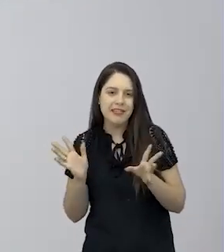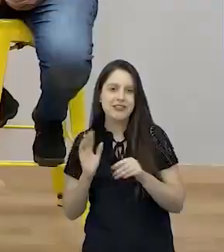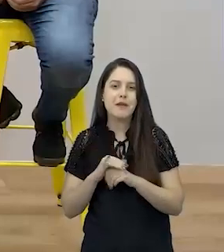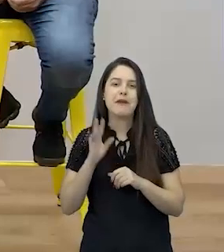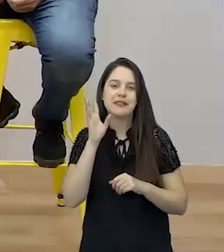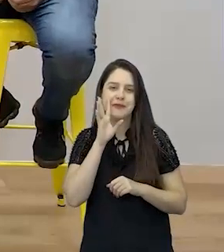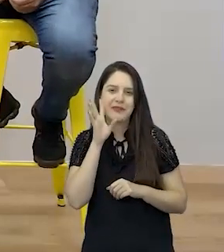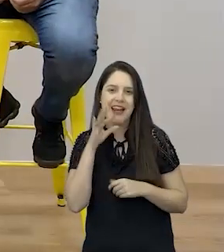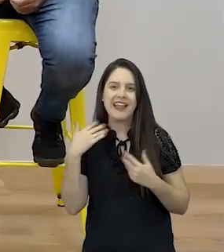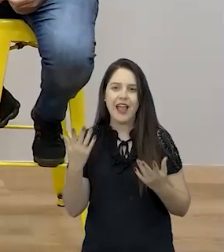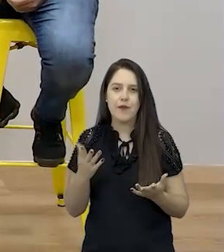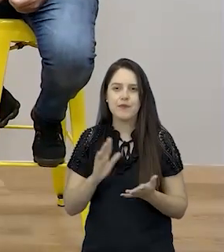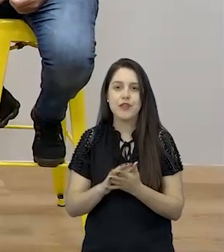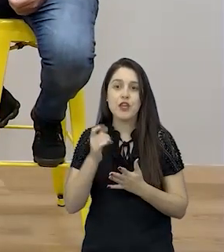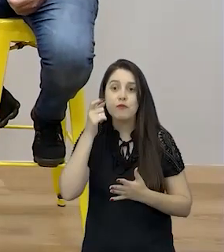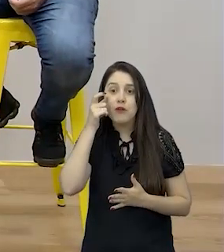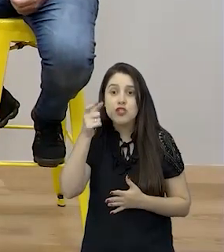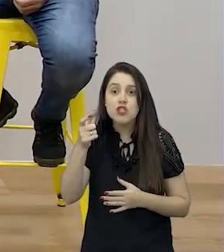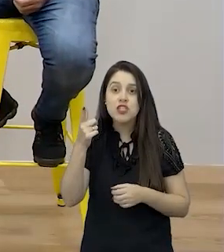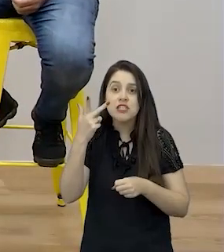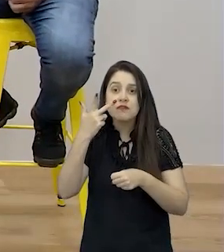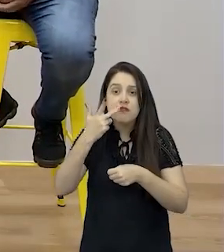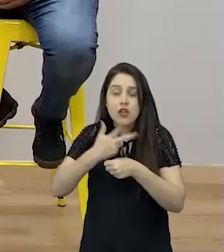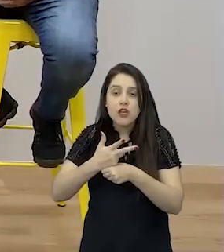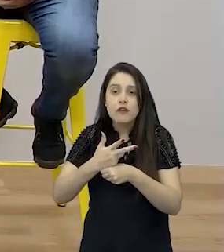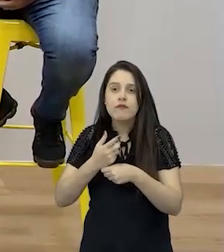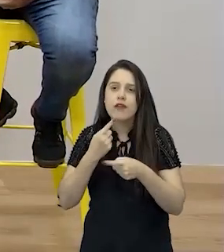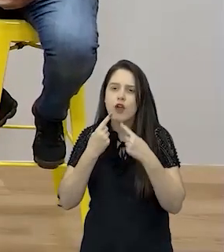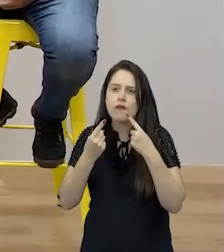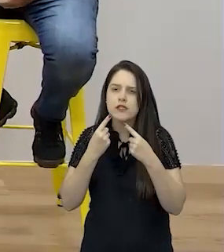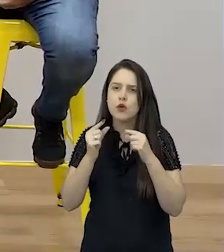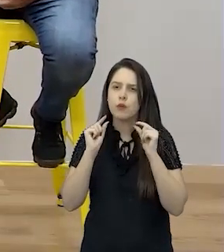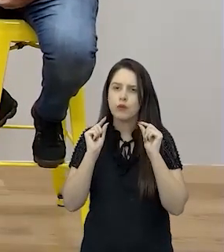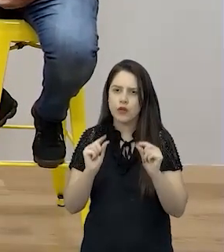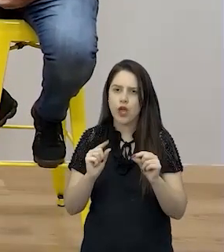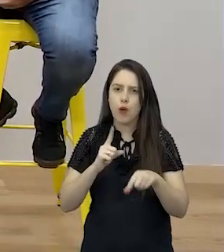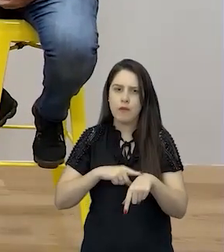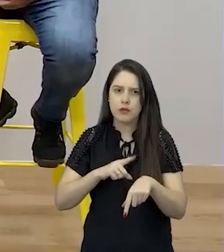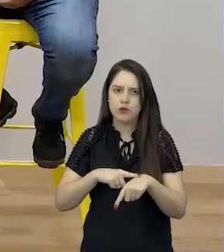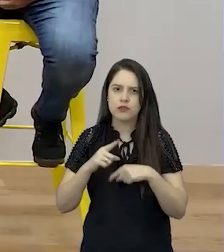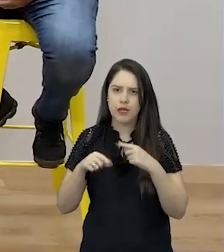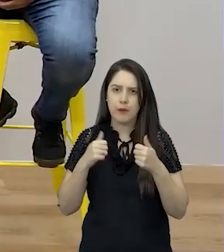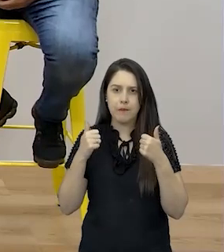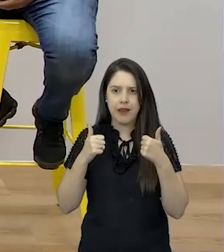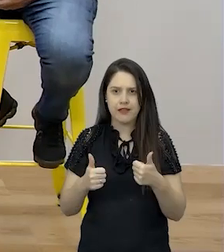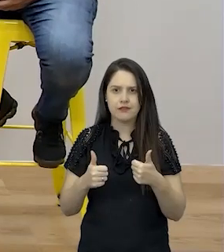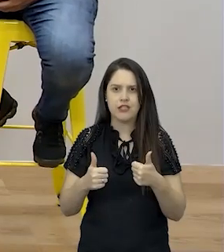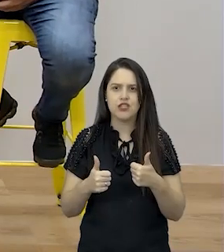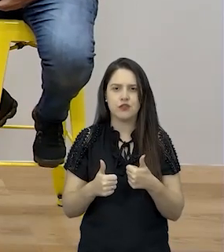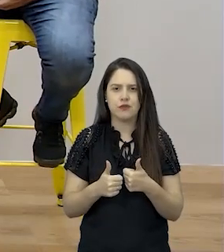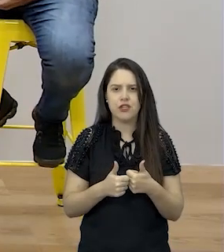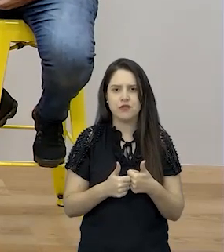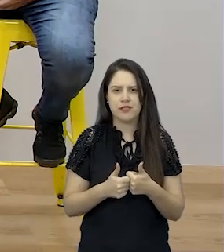muito legal, né? Então, vamos assistir esse vídeo e a gente vai conversar um pouquinho ao término dele. Beleza? Vamos lá.